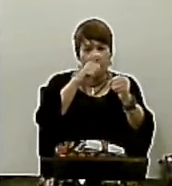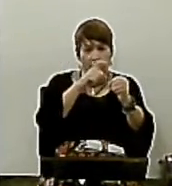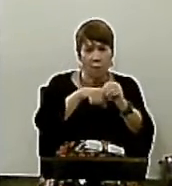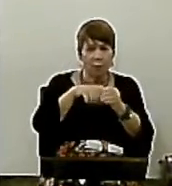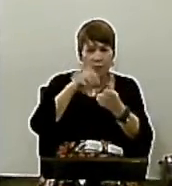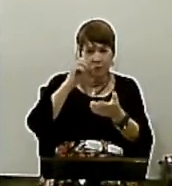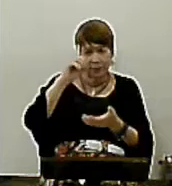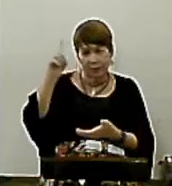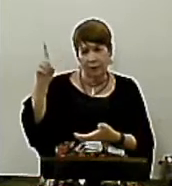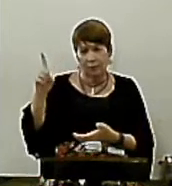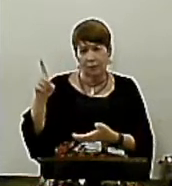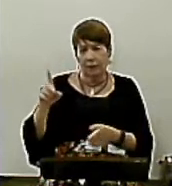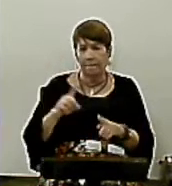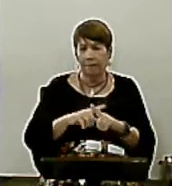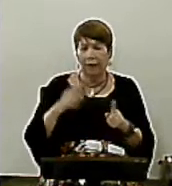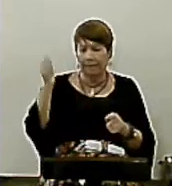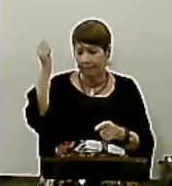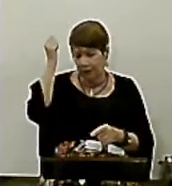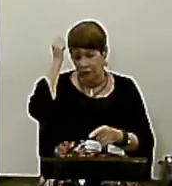arrependimento